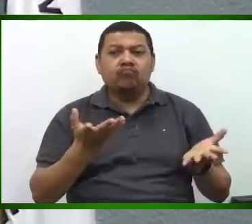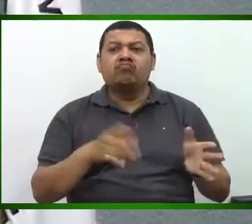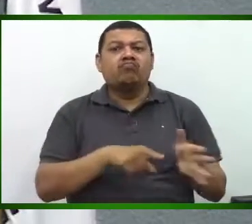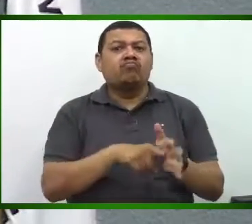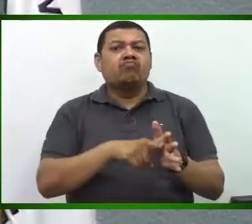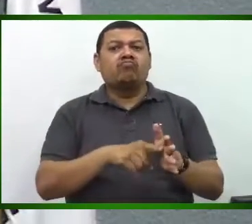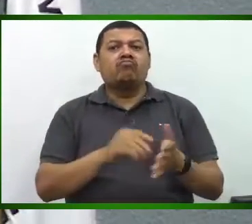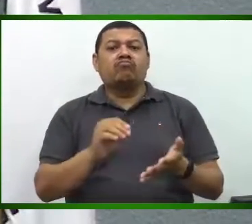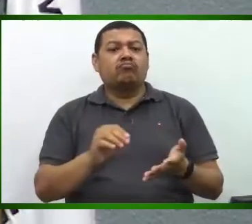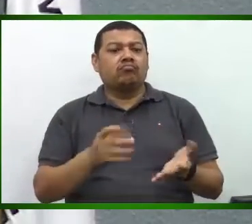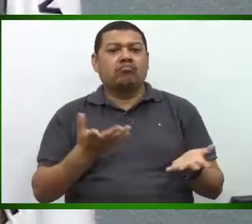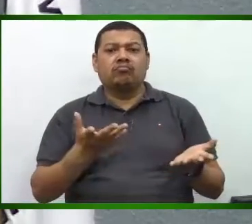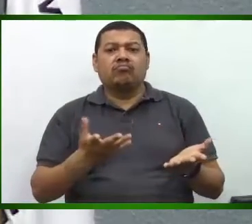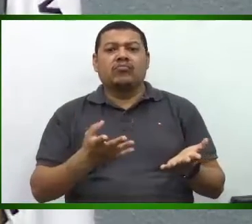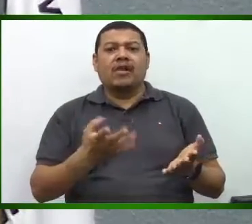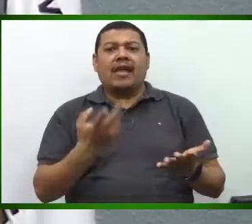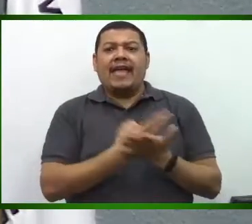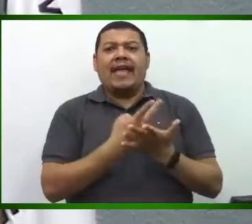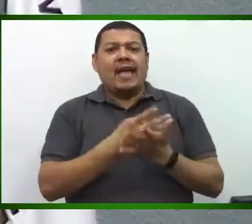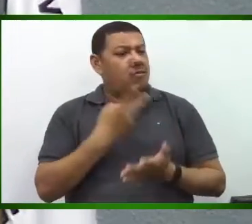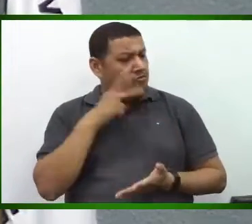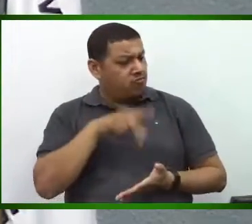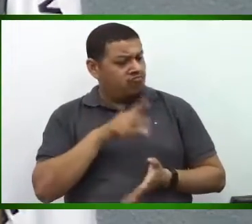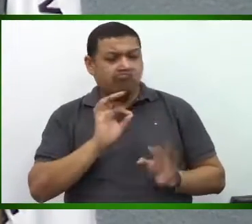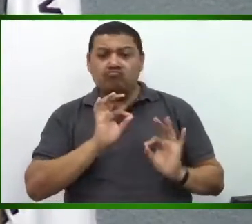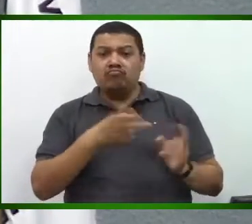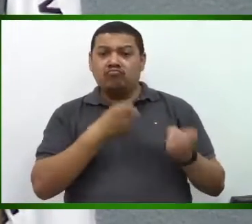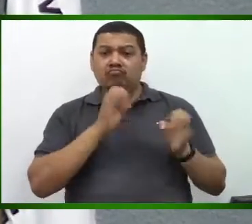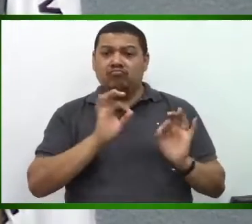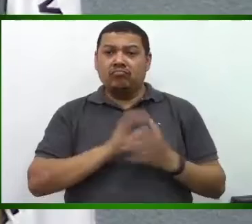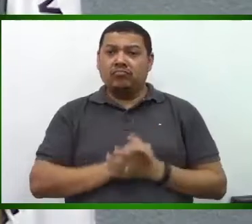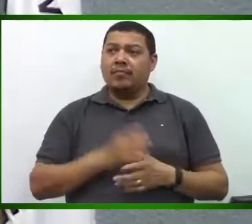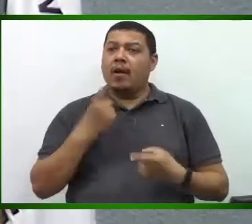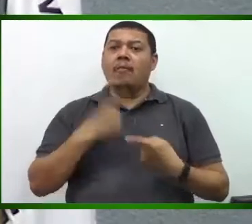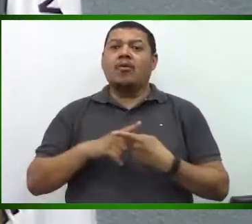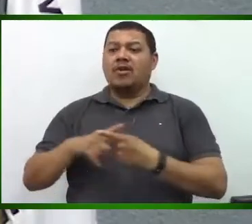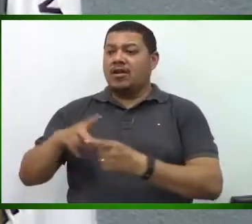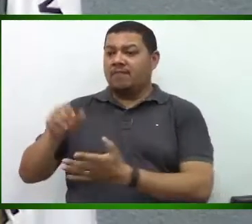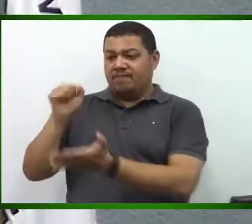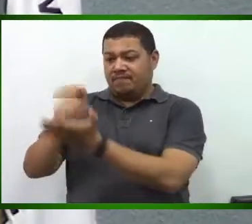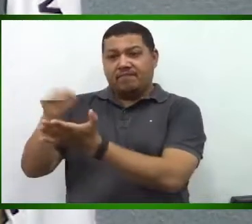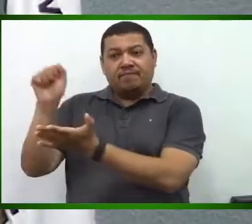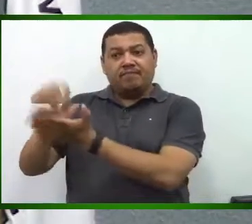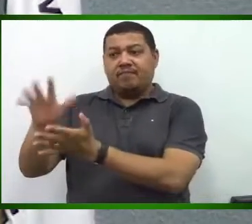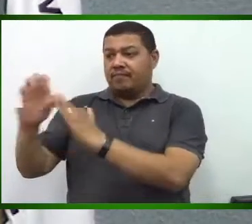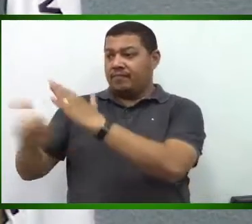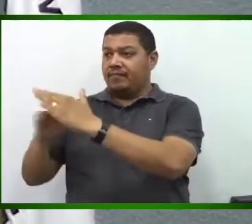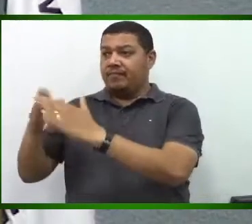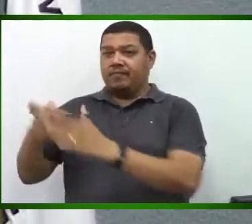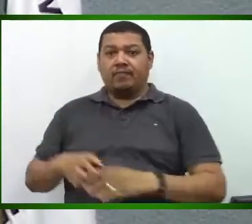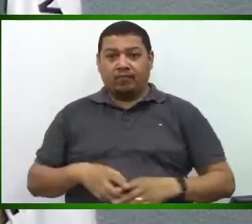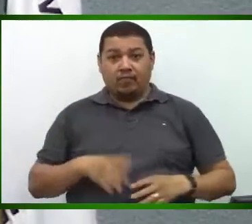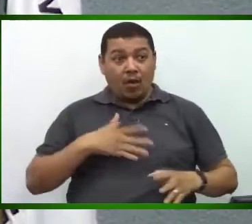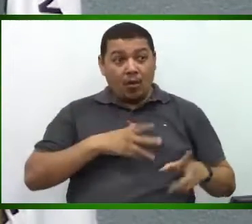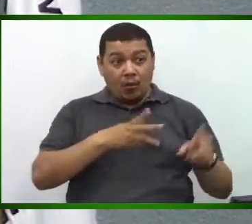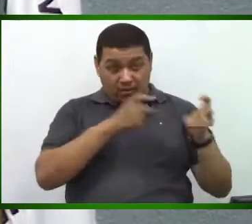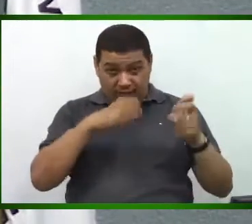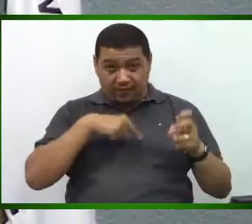ilegal para poder ser penalizado o empresário. O que eu vejo aqui